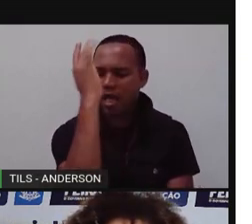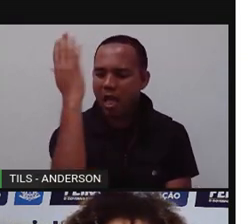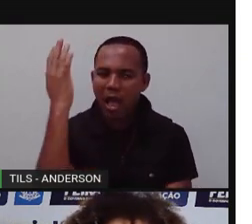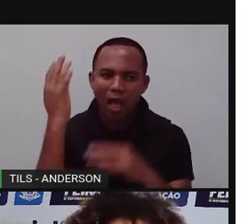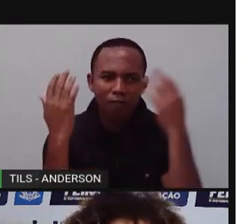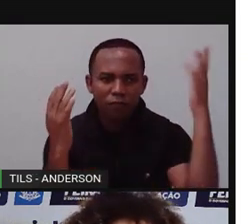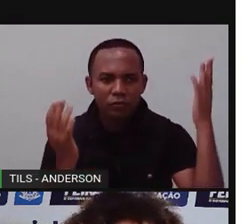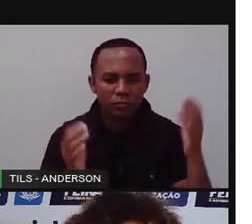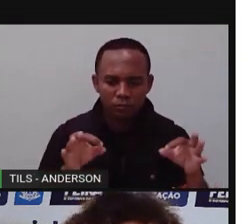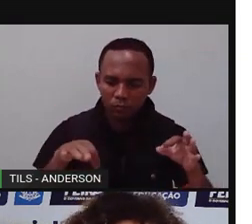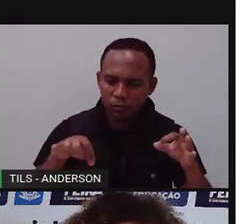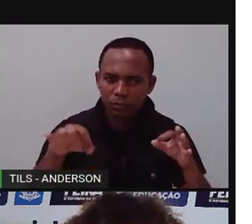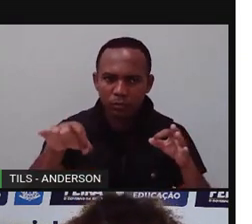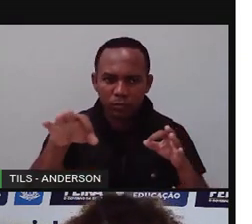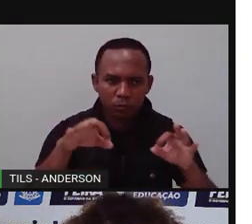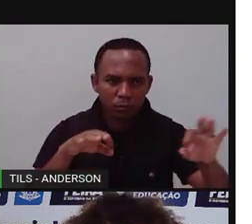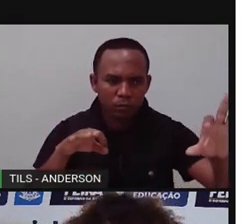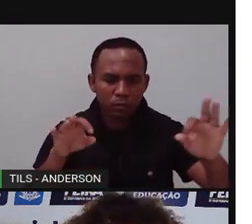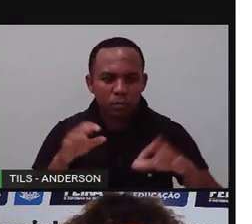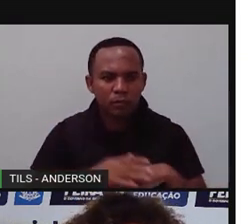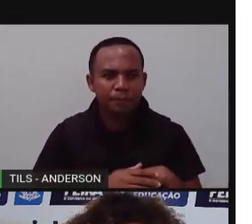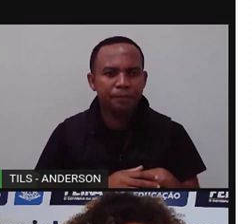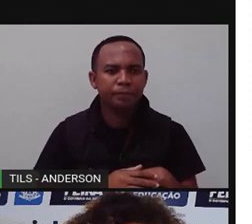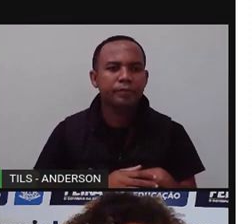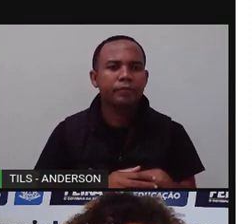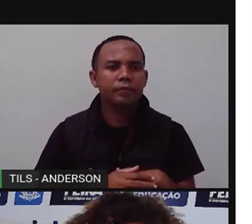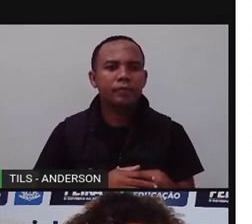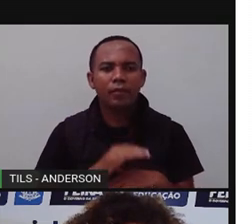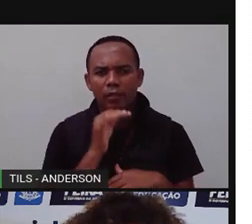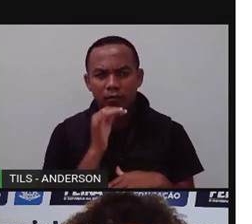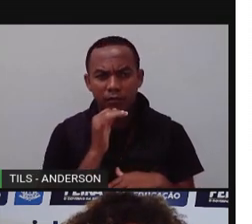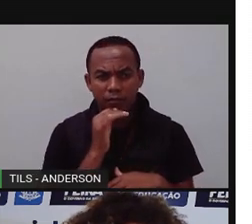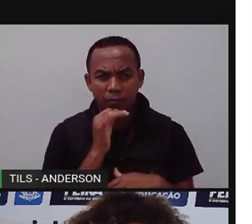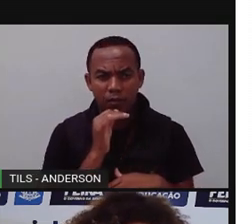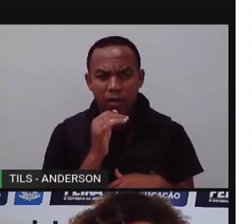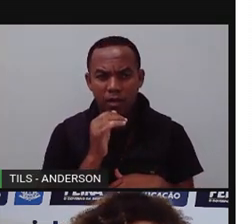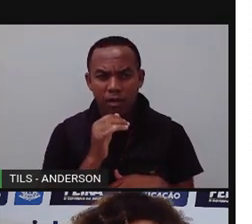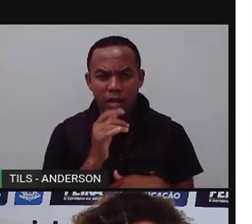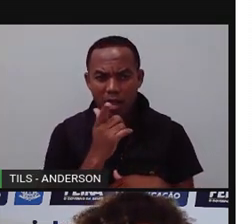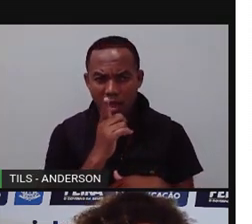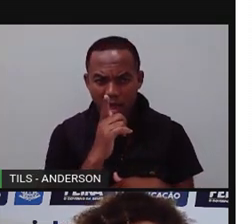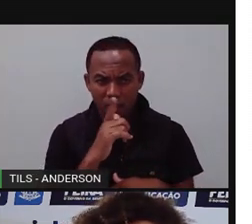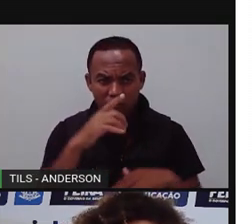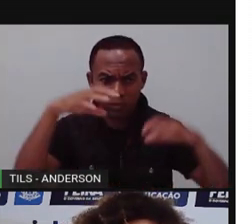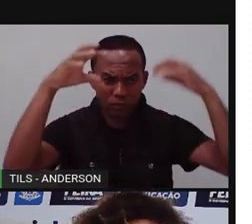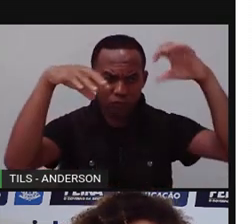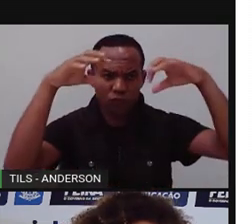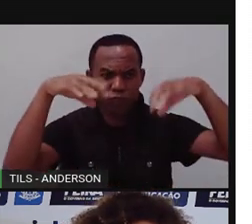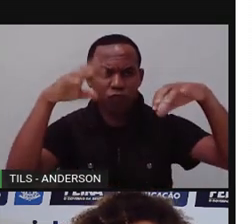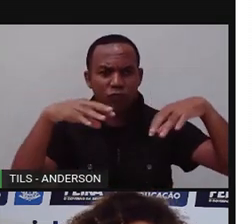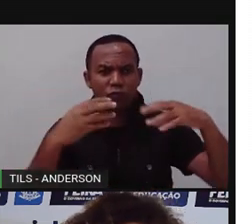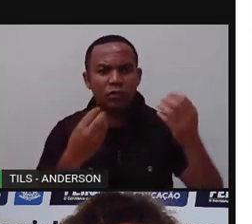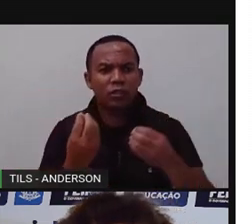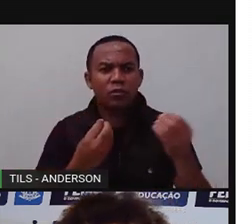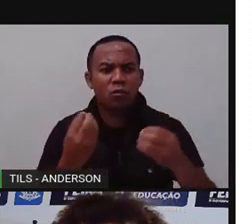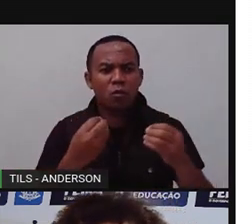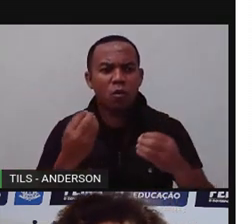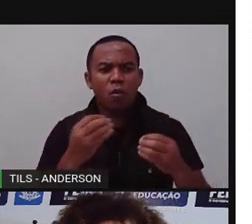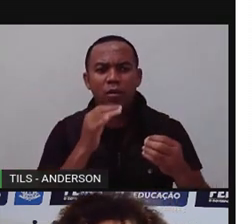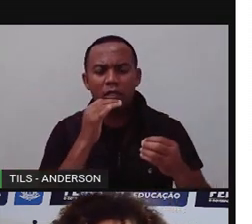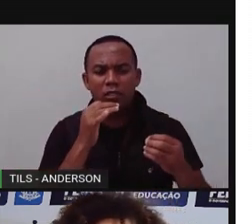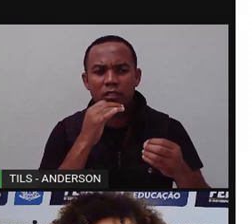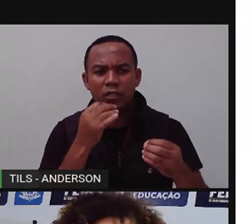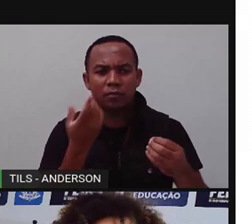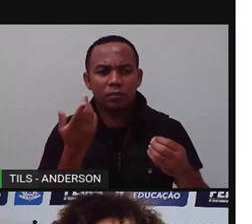iriam acontecer dessa maneira? Porque a água, ela não tem pra onde escorrer. Não é isso? E justamente por isso que o centro da cidade, ela está sendo